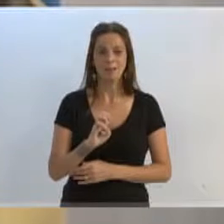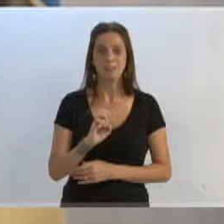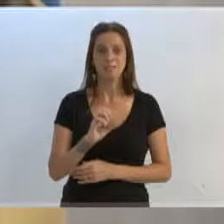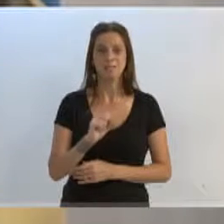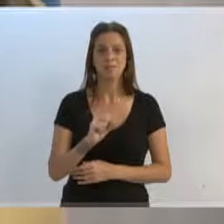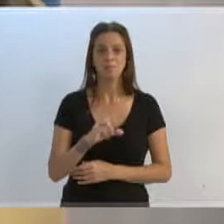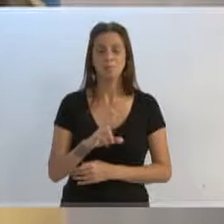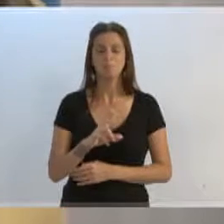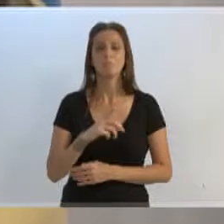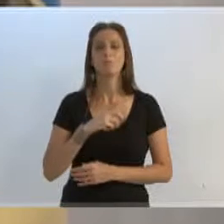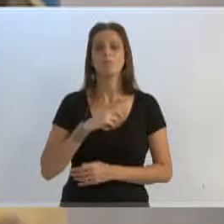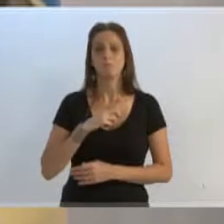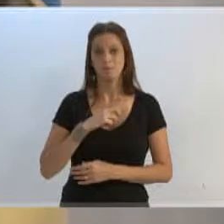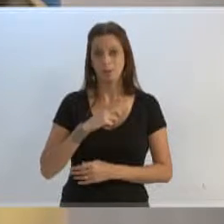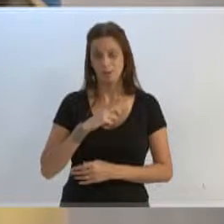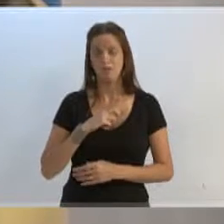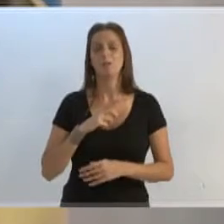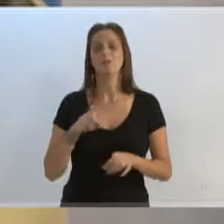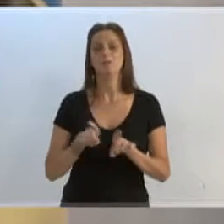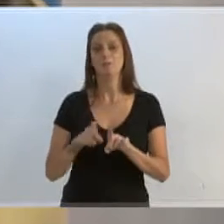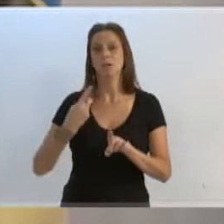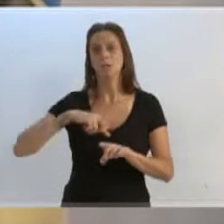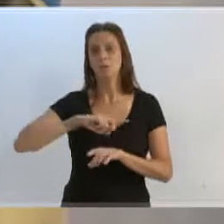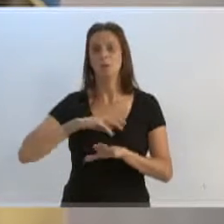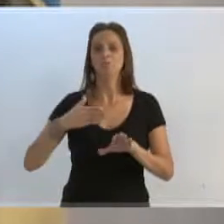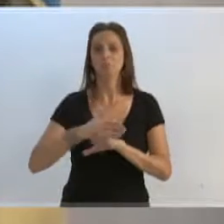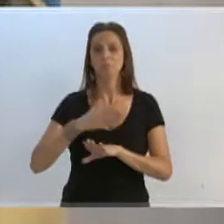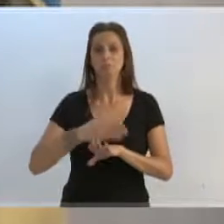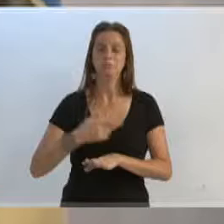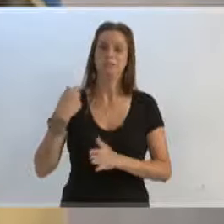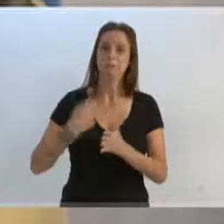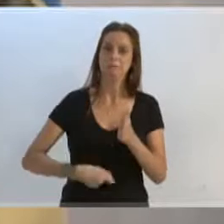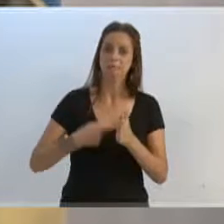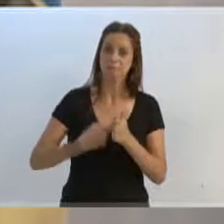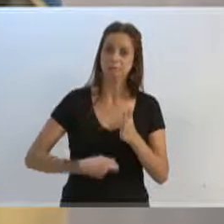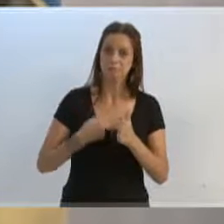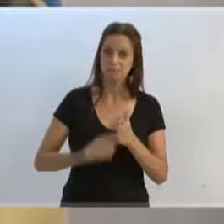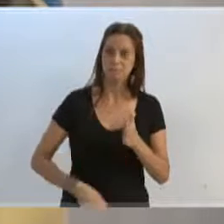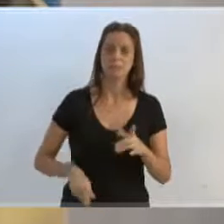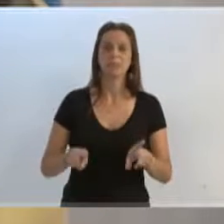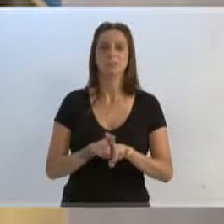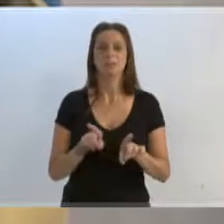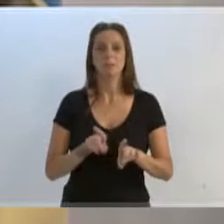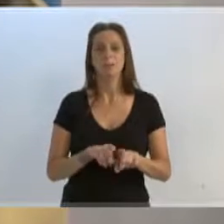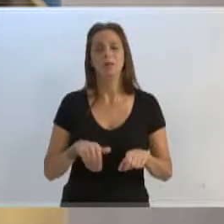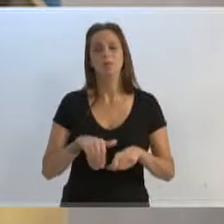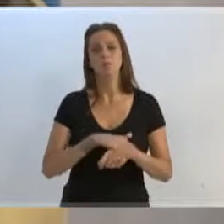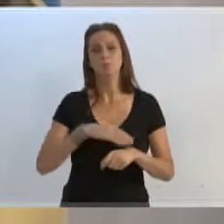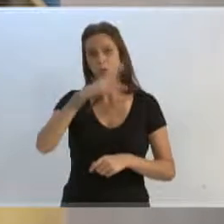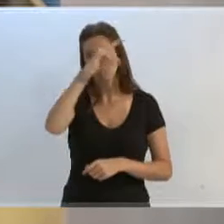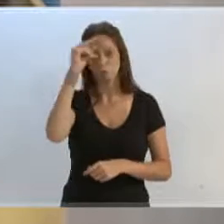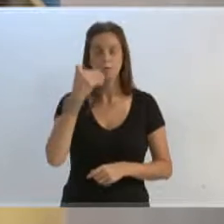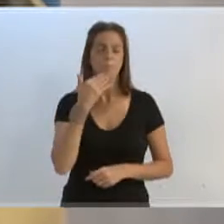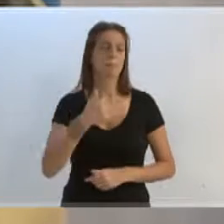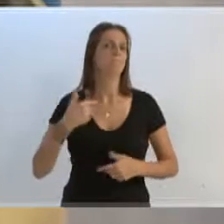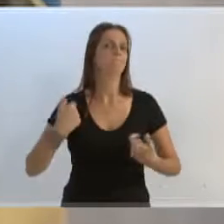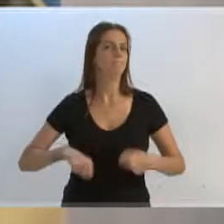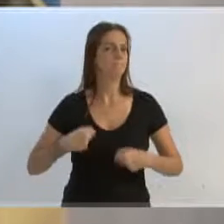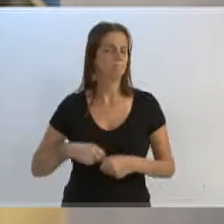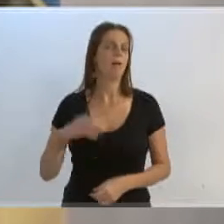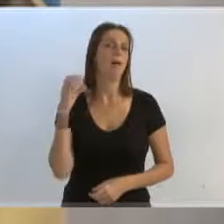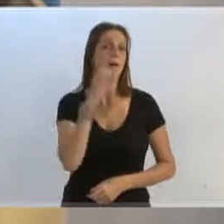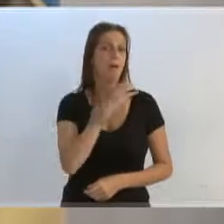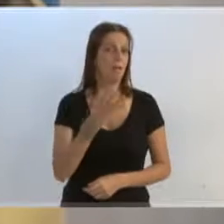Teve a participação nossa também, fui lá cobrar, fui cobrar do executivo agilidade no processo,